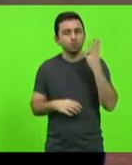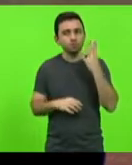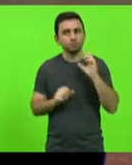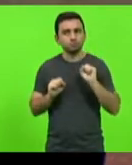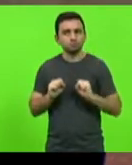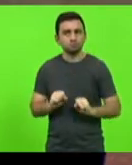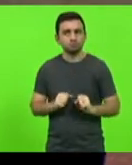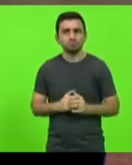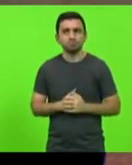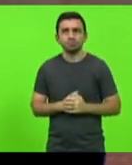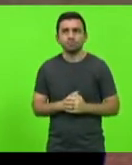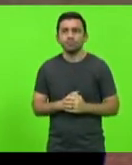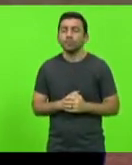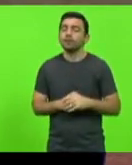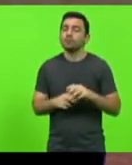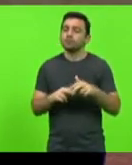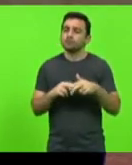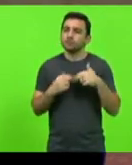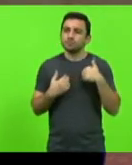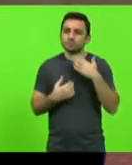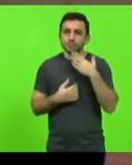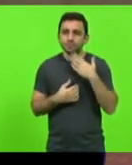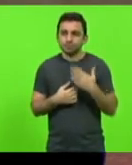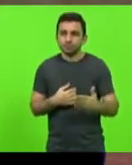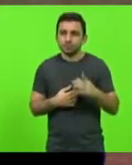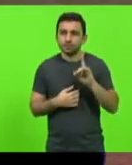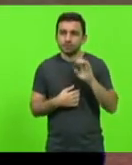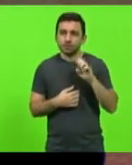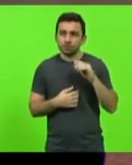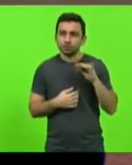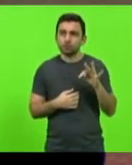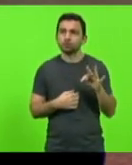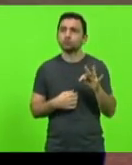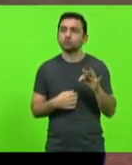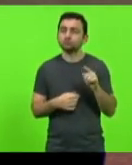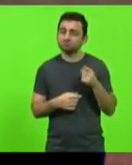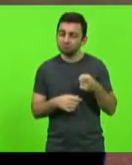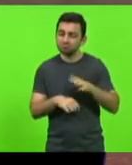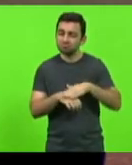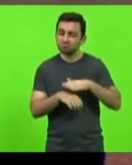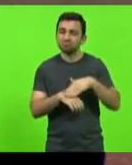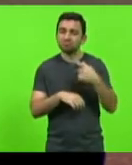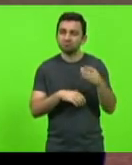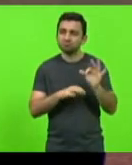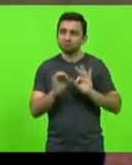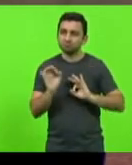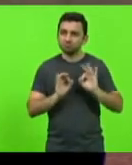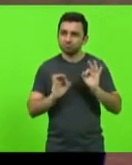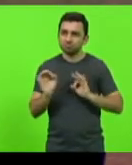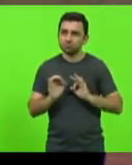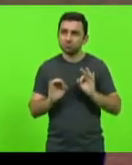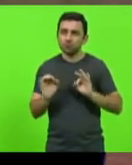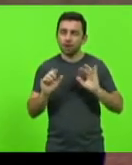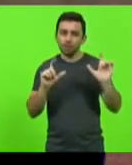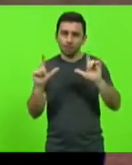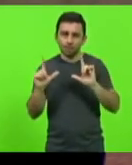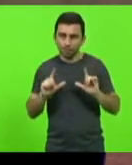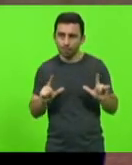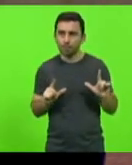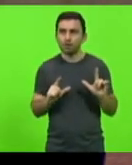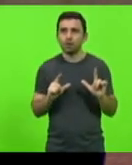presidente, o nosso apelo é para que o DENIT tome providência nesta sinalização nas obras que estão sendo